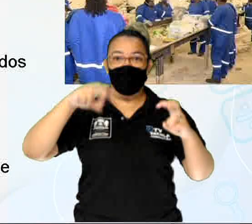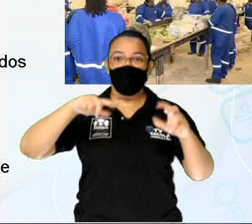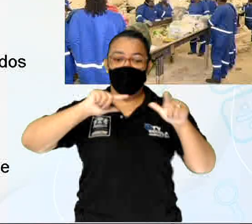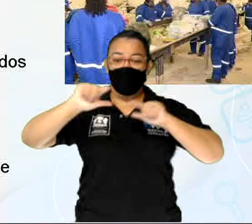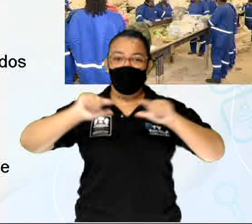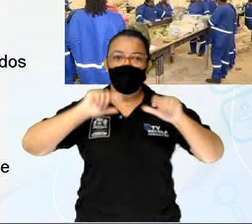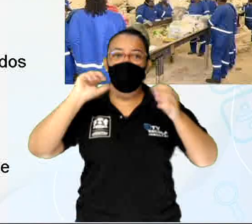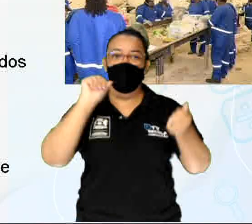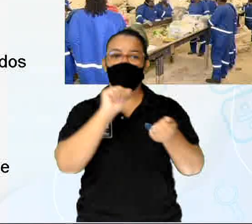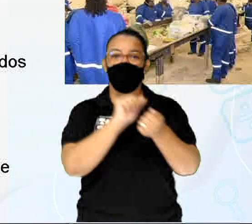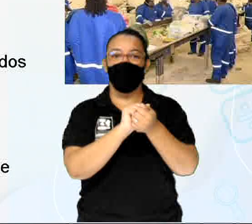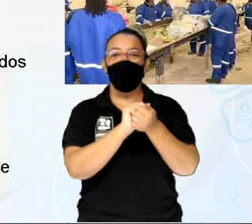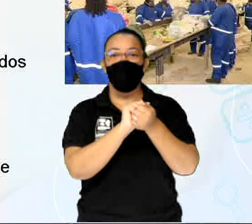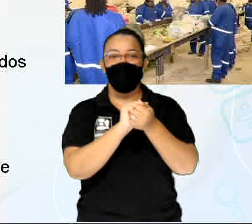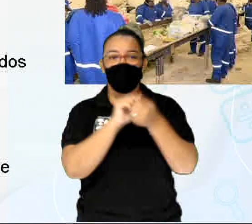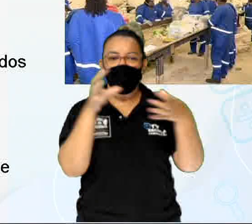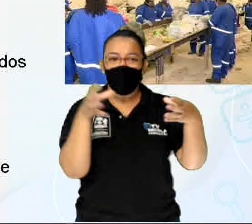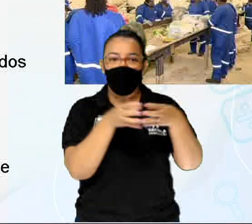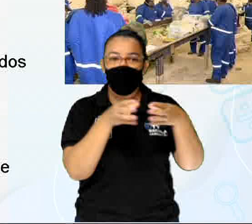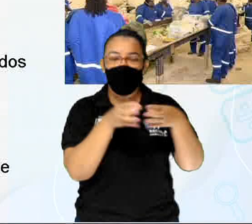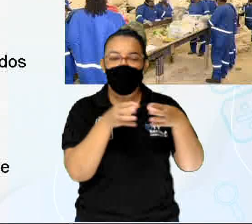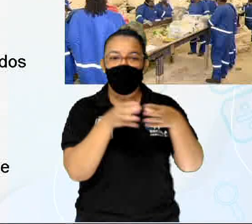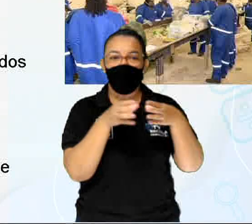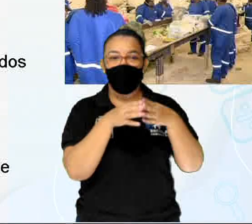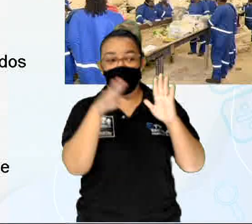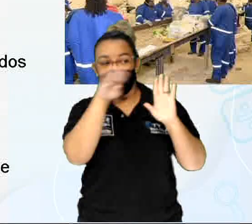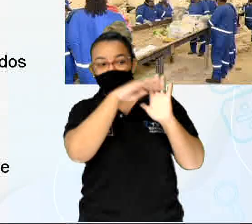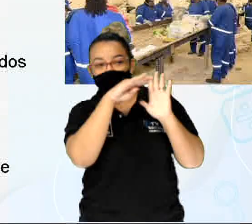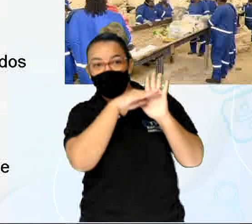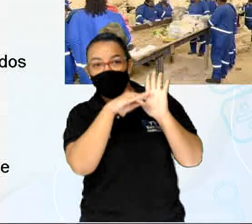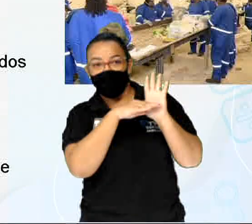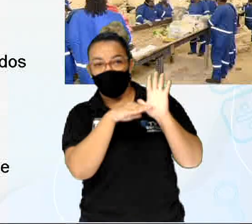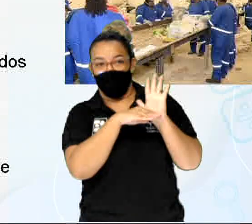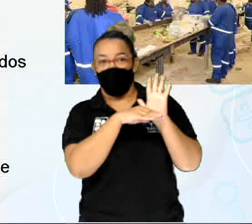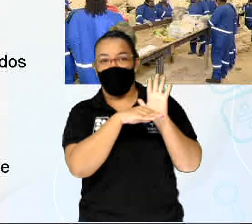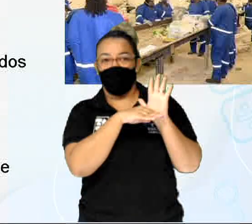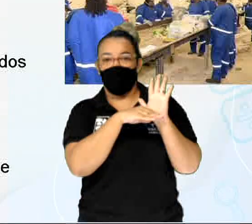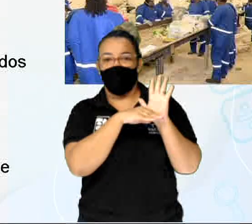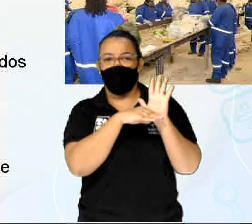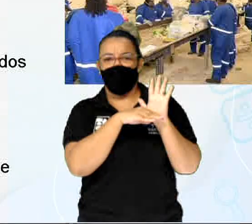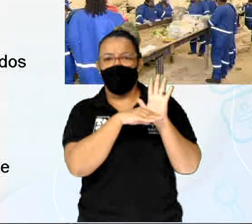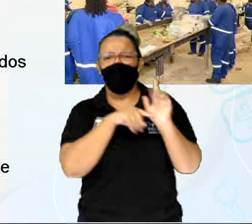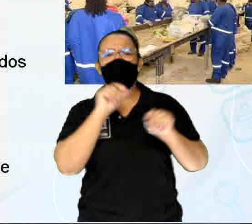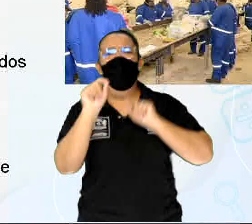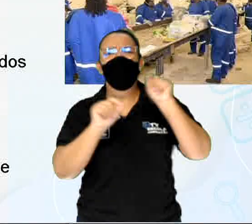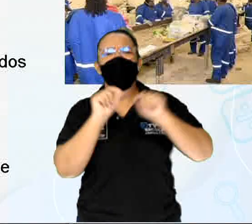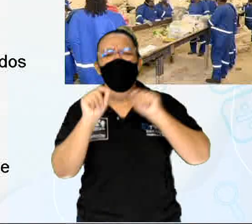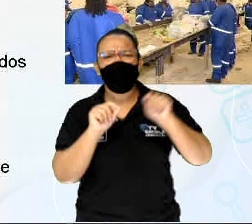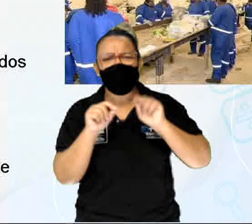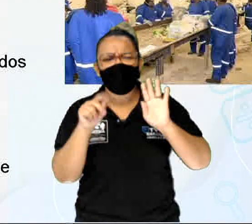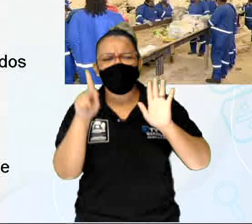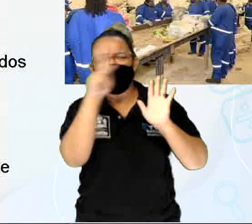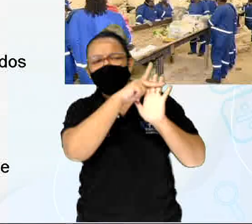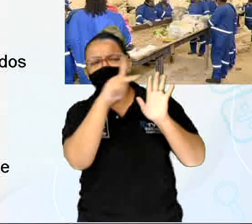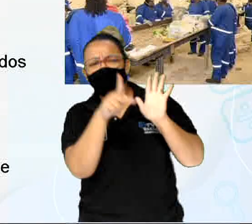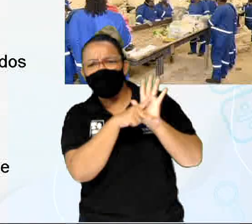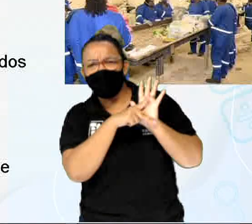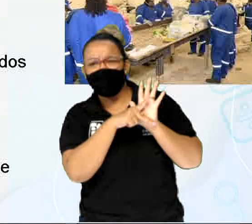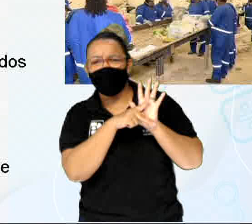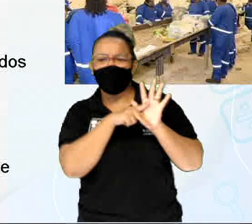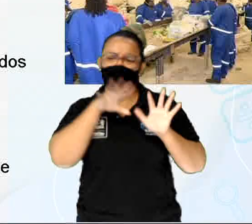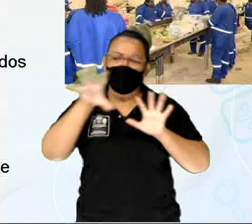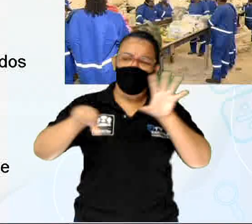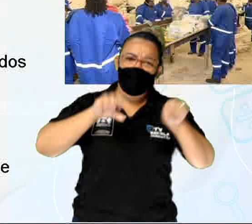Social e Cidadania. Certo? O que foi que esse projeto fez? Ele pegou